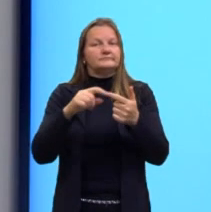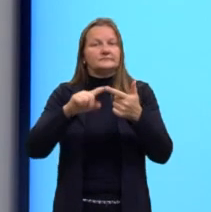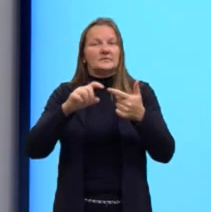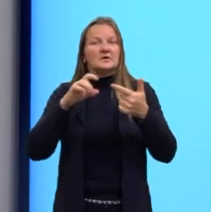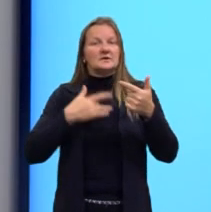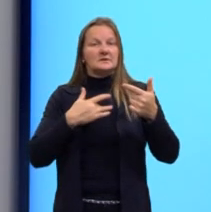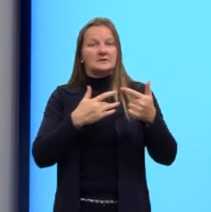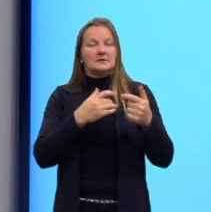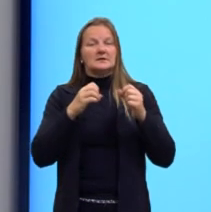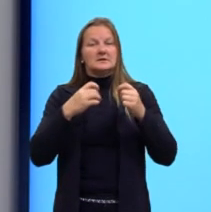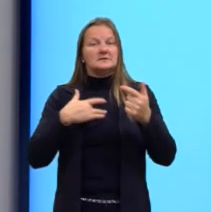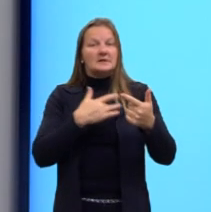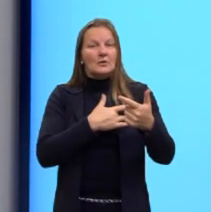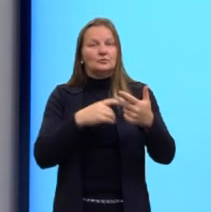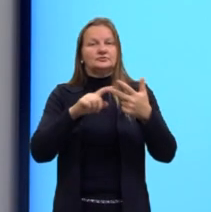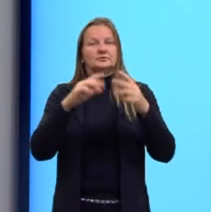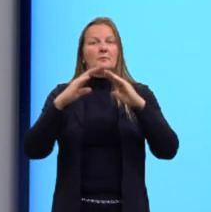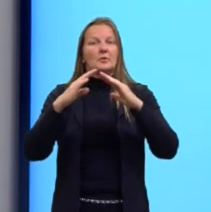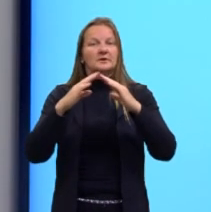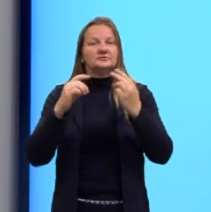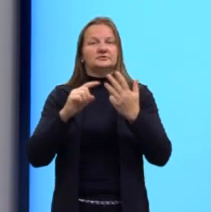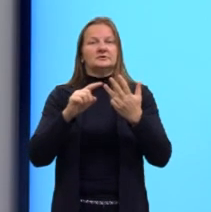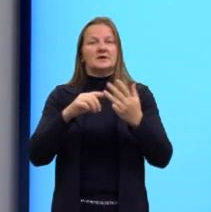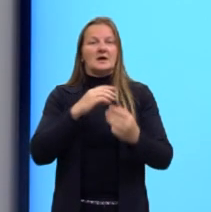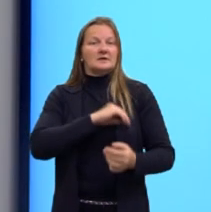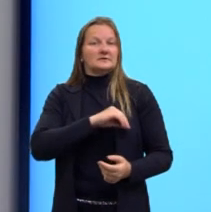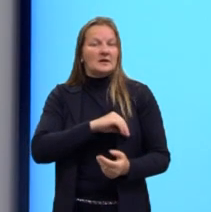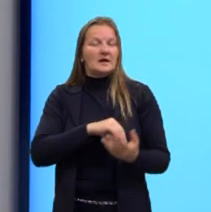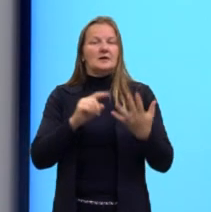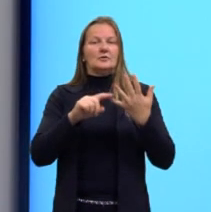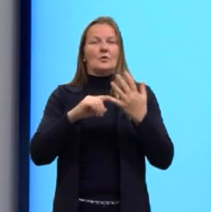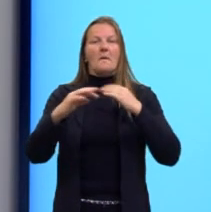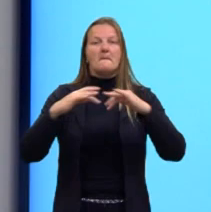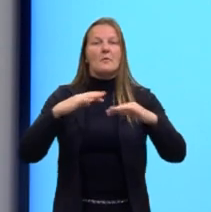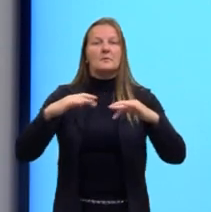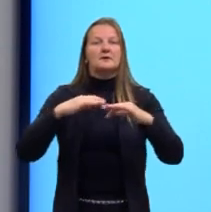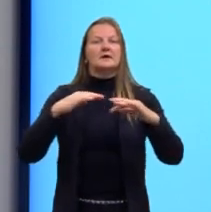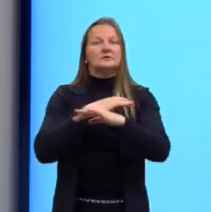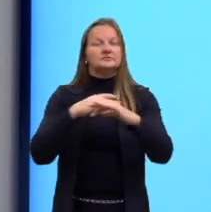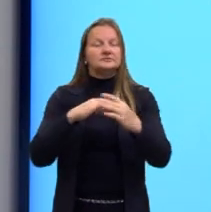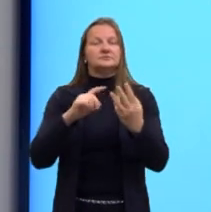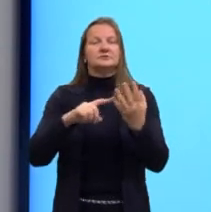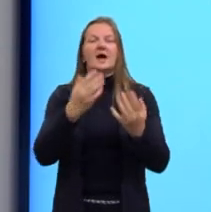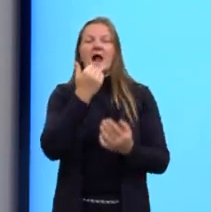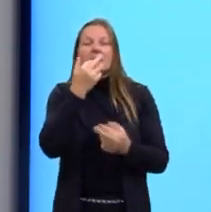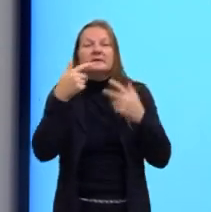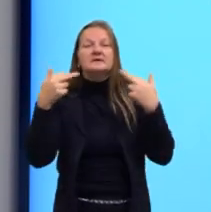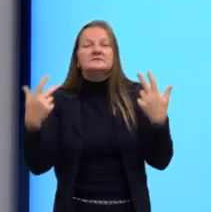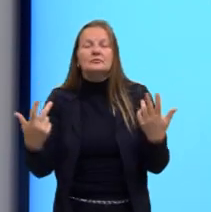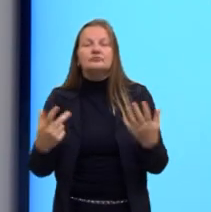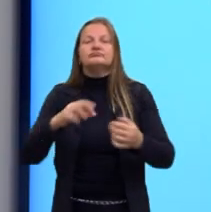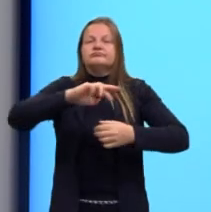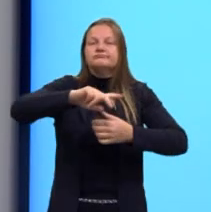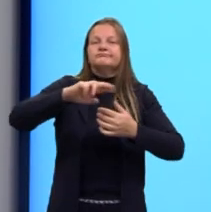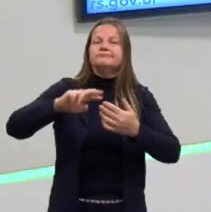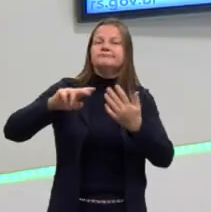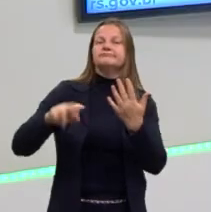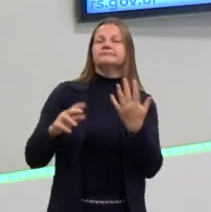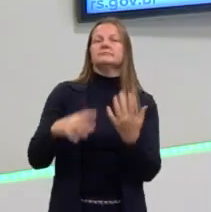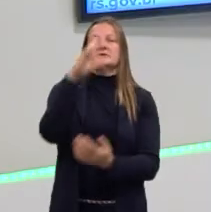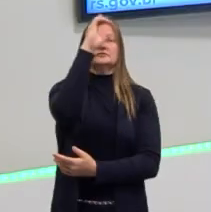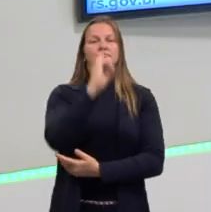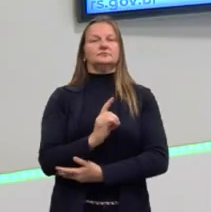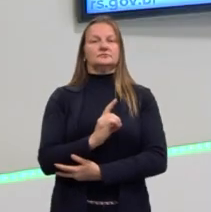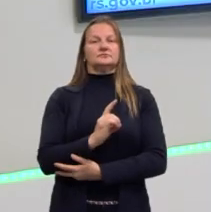saúde, à moradia, renda, mobilidade, alimentação. Vejam só, nós poderíamos